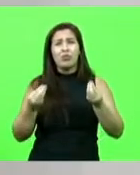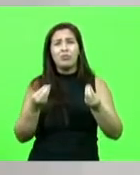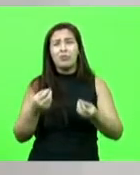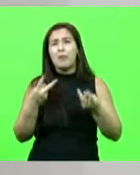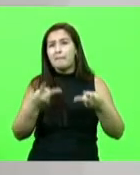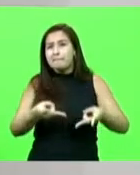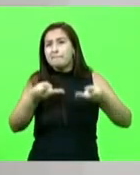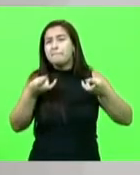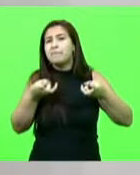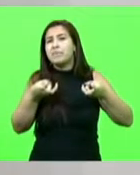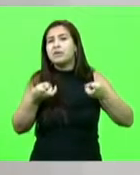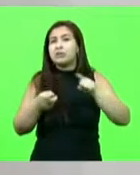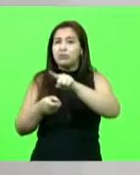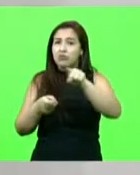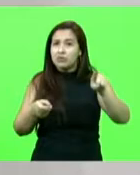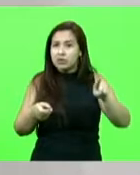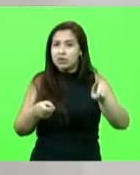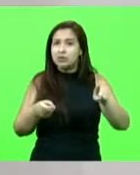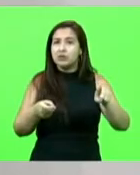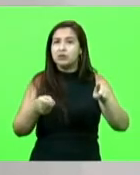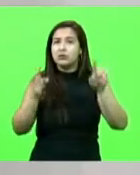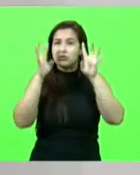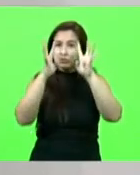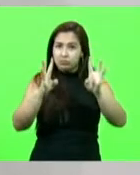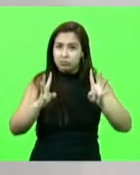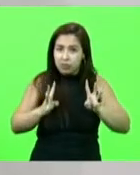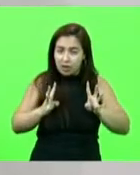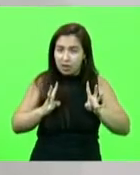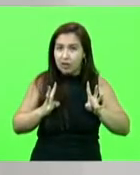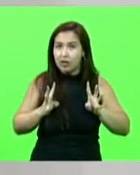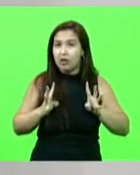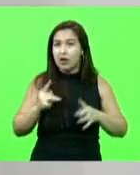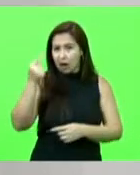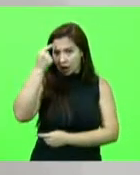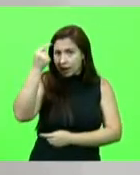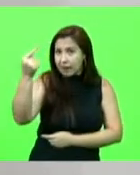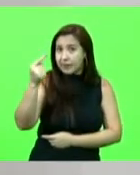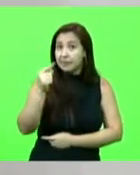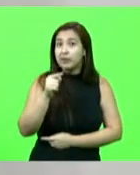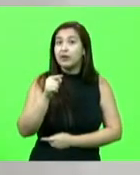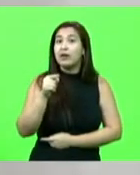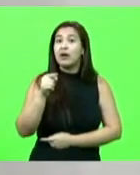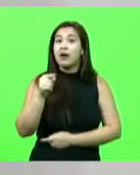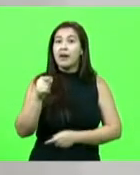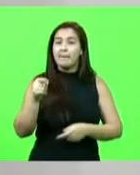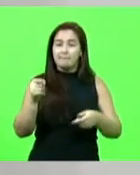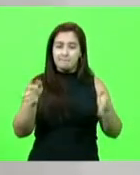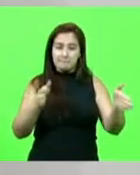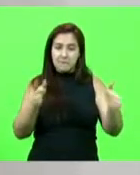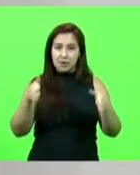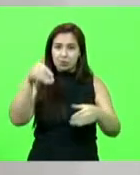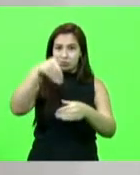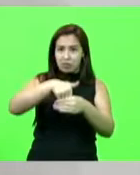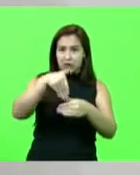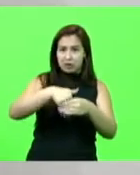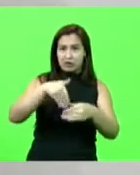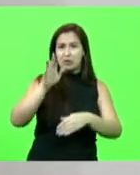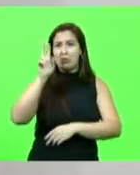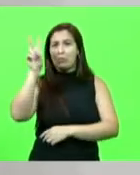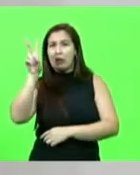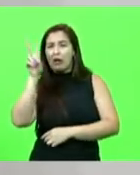bom que os catarinenses que estão nos ouvindo guardem isso na memória, porque quando chega a época da eleição, coloca para a gente aí na tela,